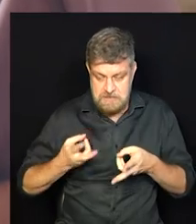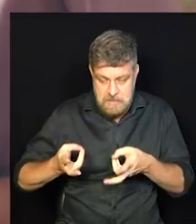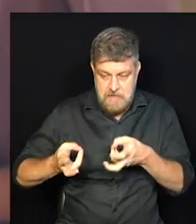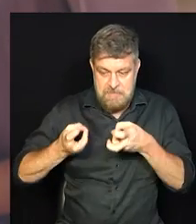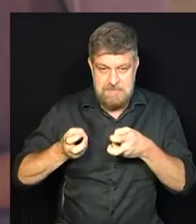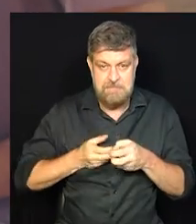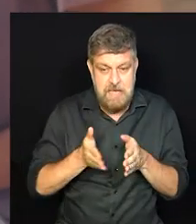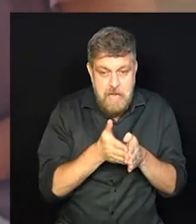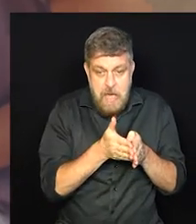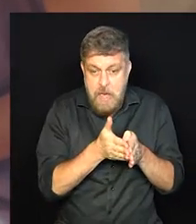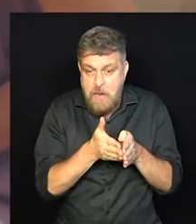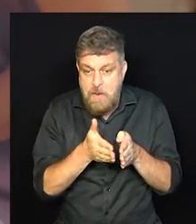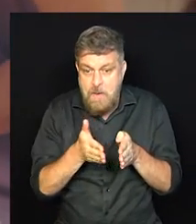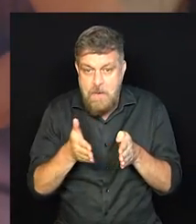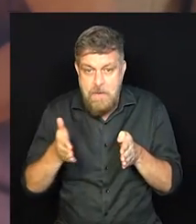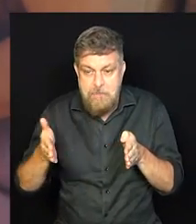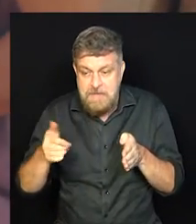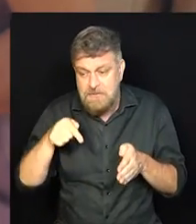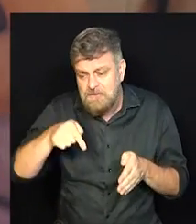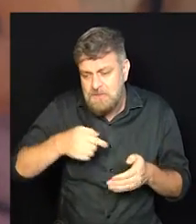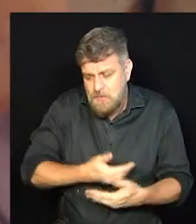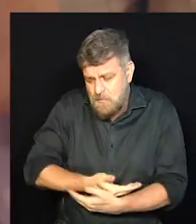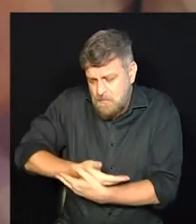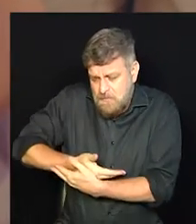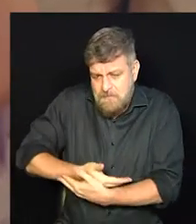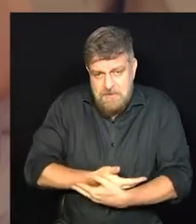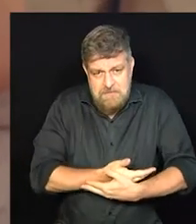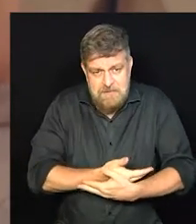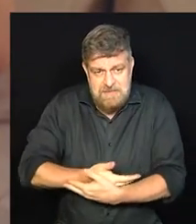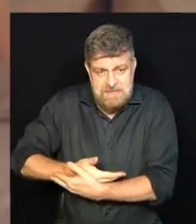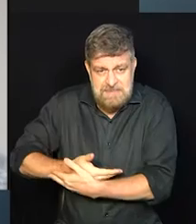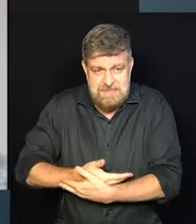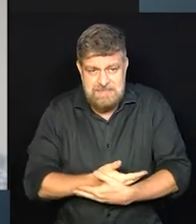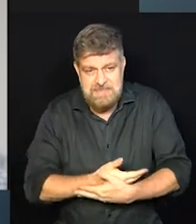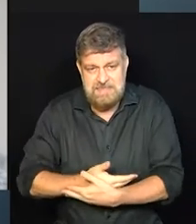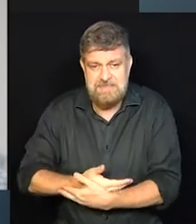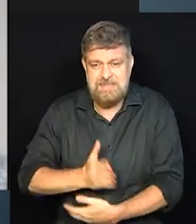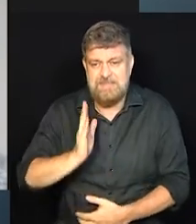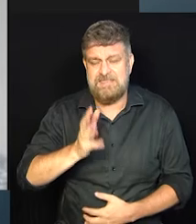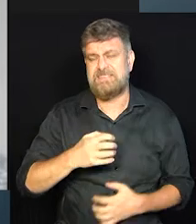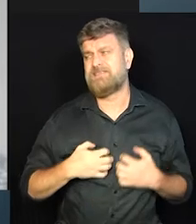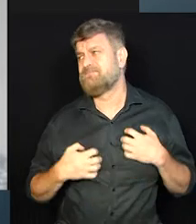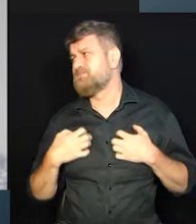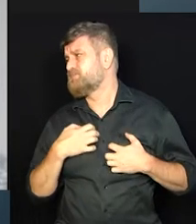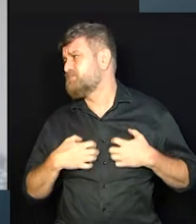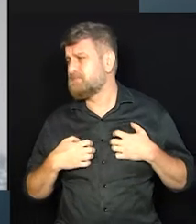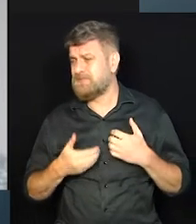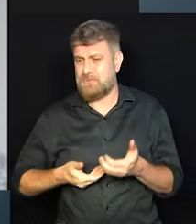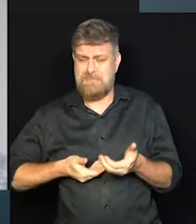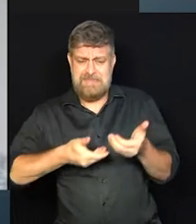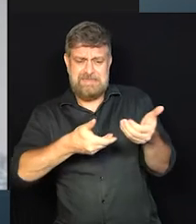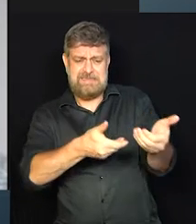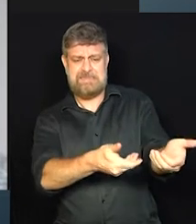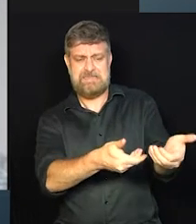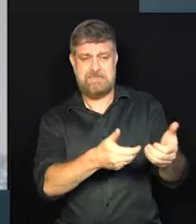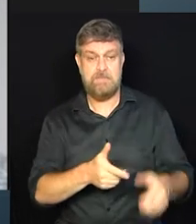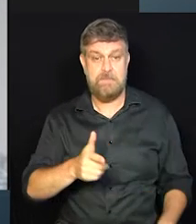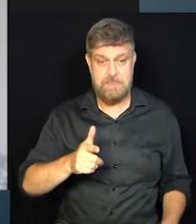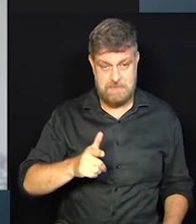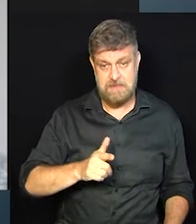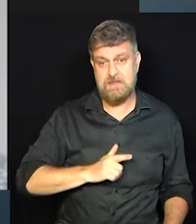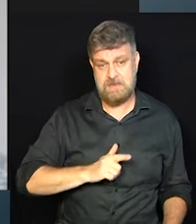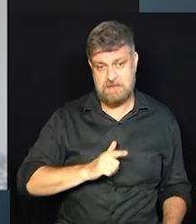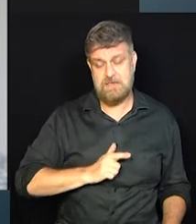maternidade, que é um período muito curto, né? É um bebezinho, que você já tem que deixar, isso já desespera as mães, né? Então, sim, tem